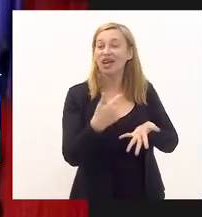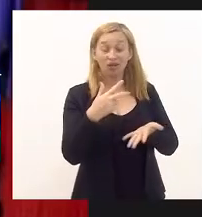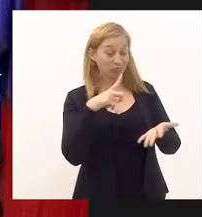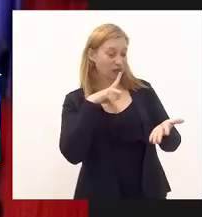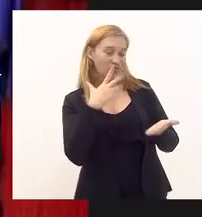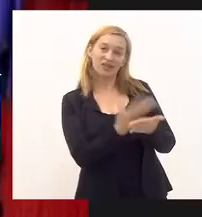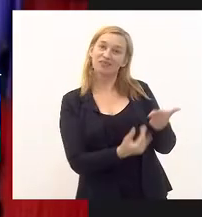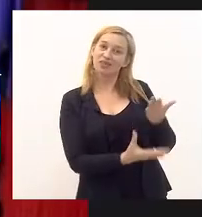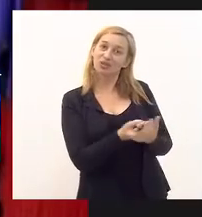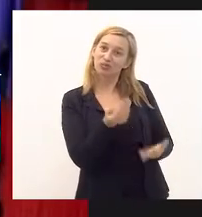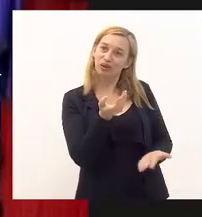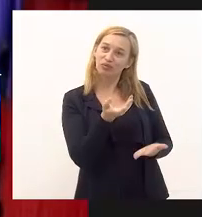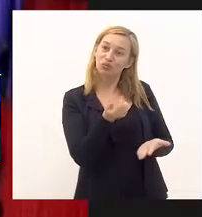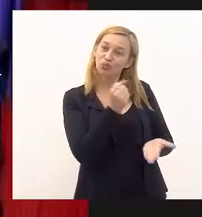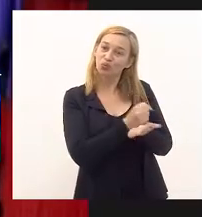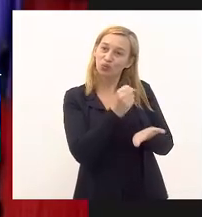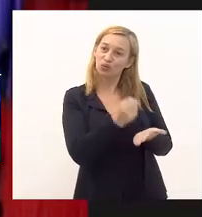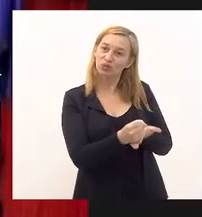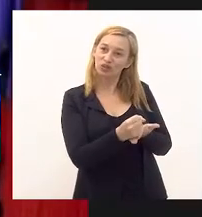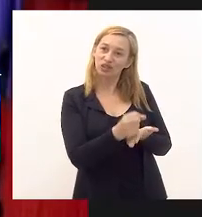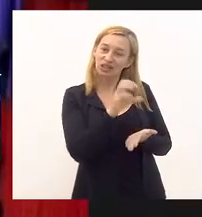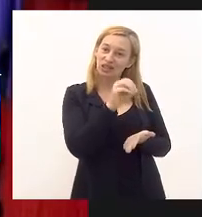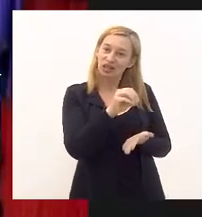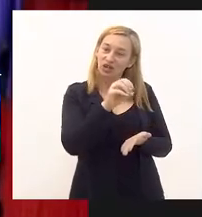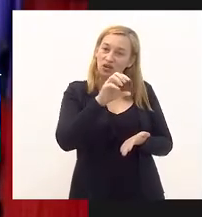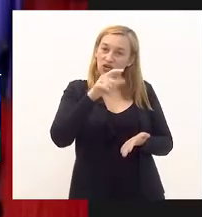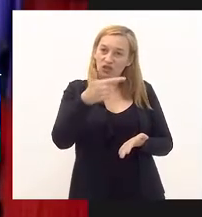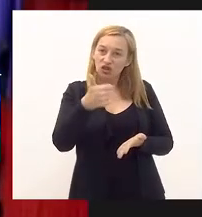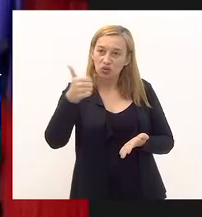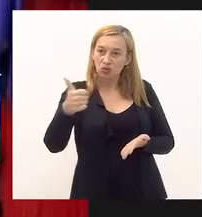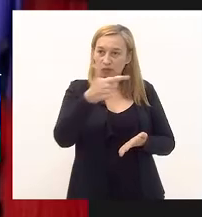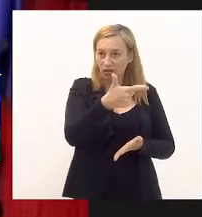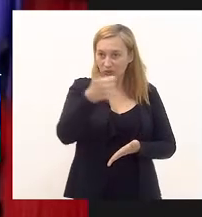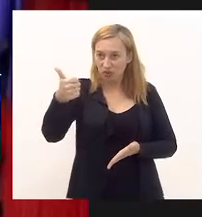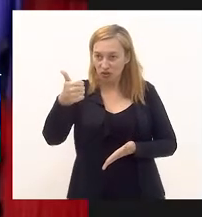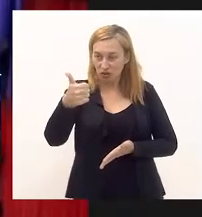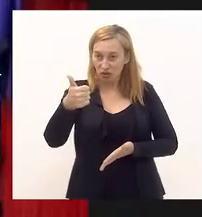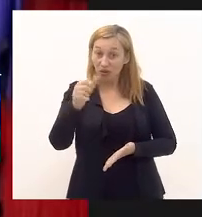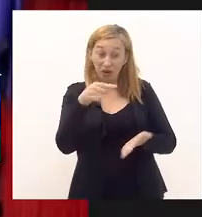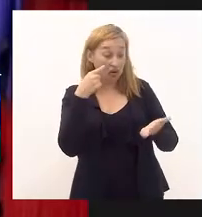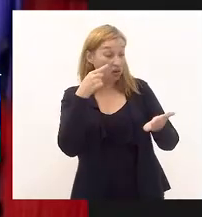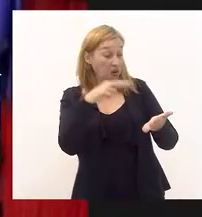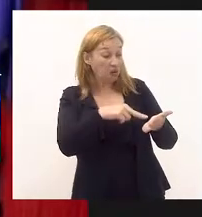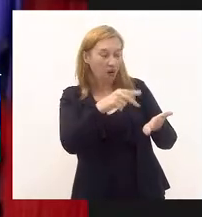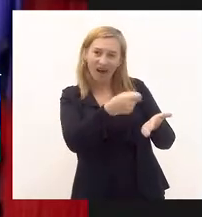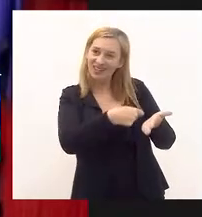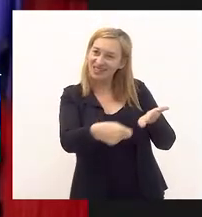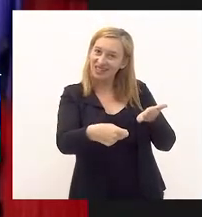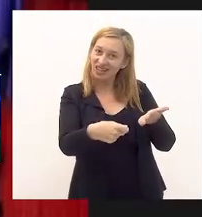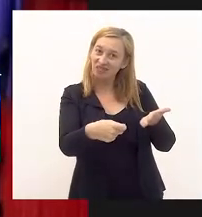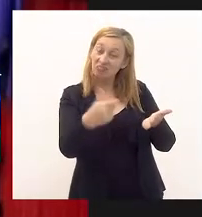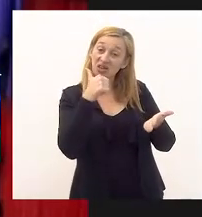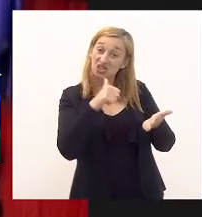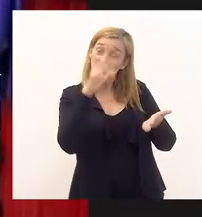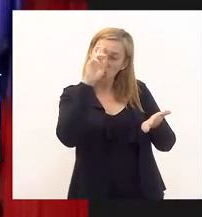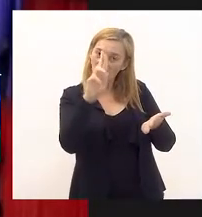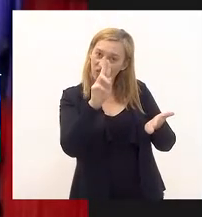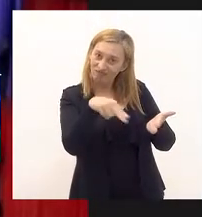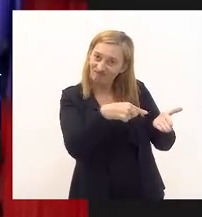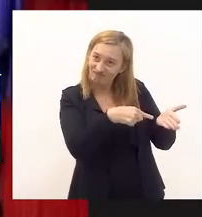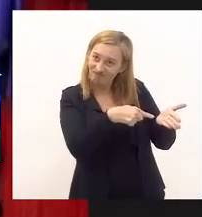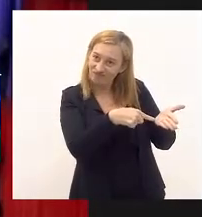minhas mãos o contrato 021 barra 2021 aqui, assinado pela senhora, tá?